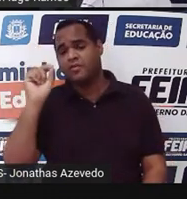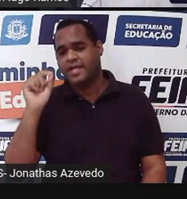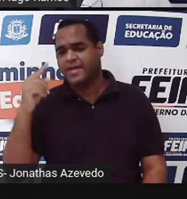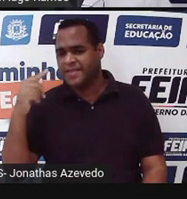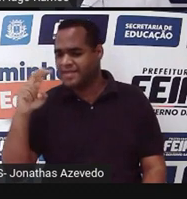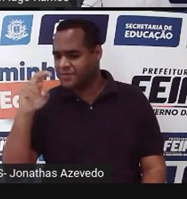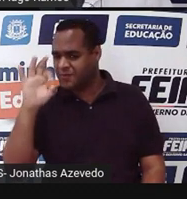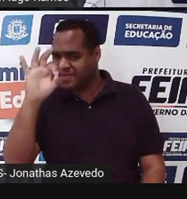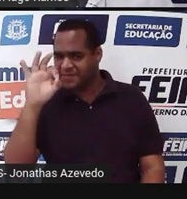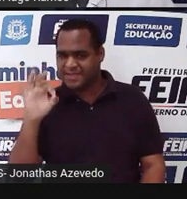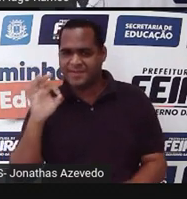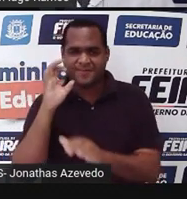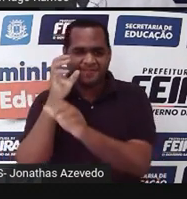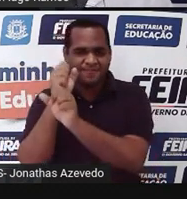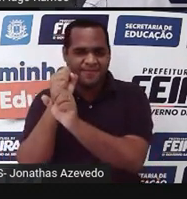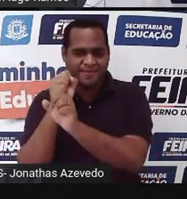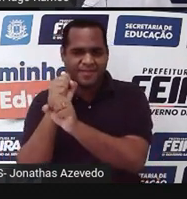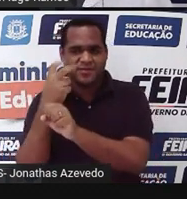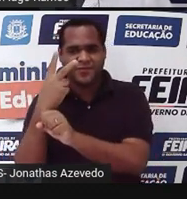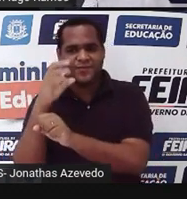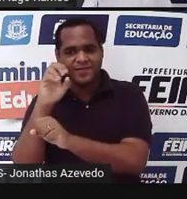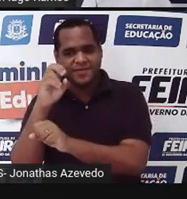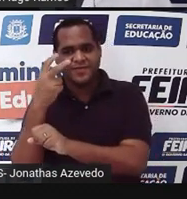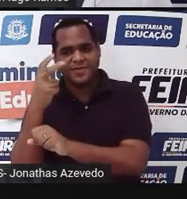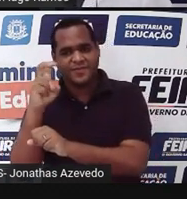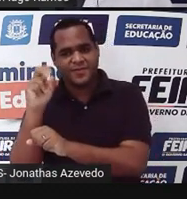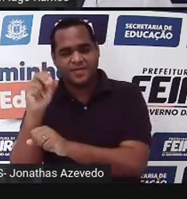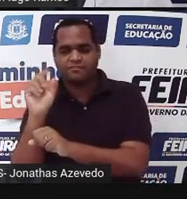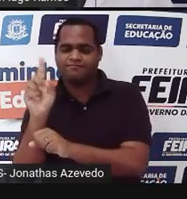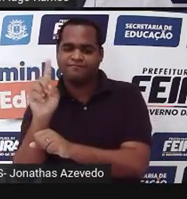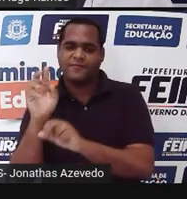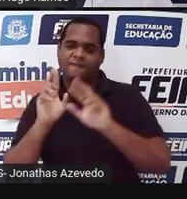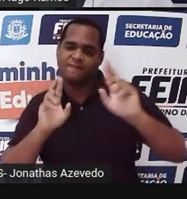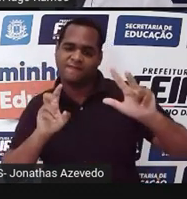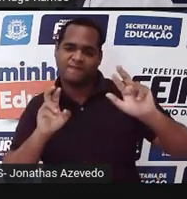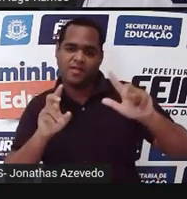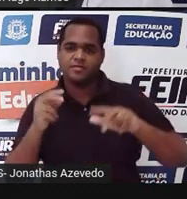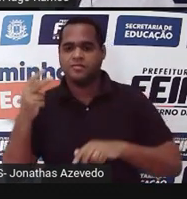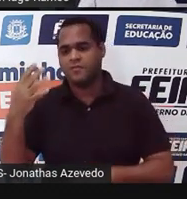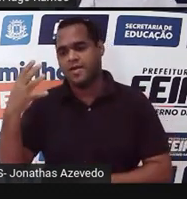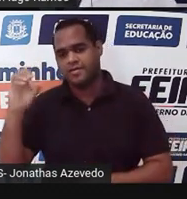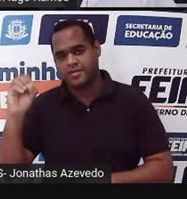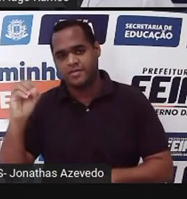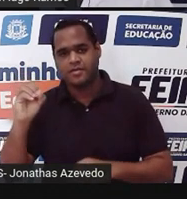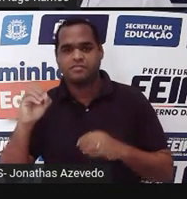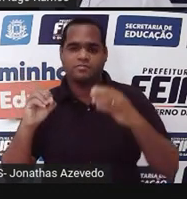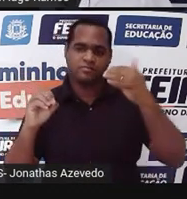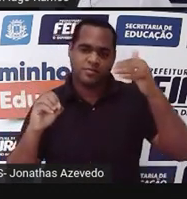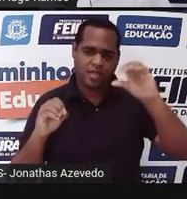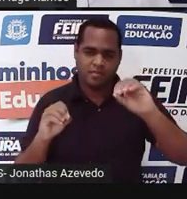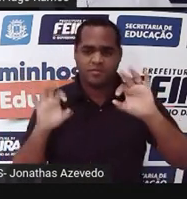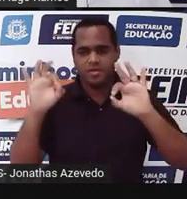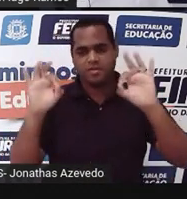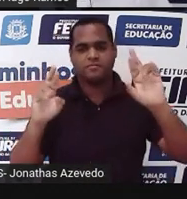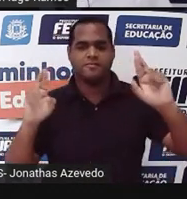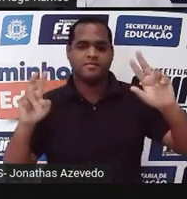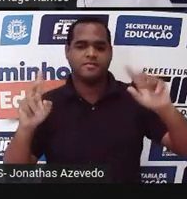50% de 250. Tá bom? Bom, mas, né?